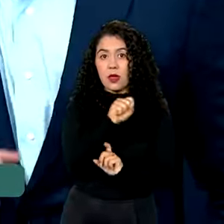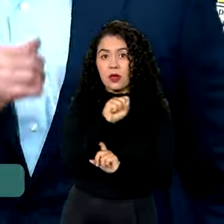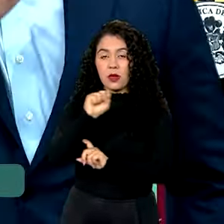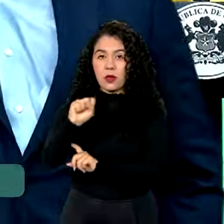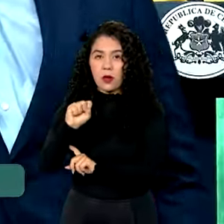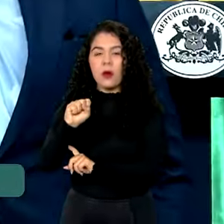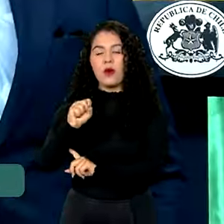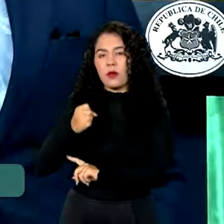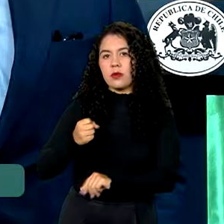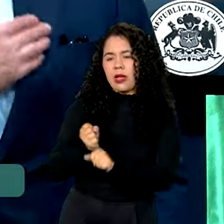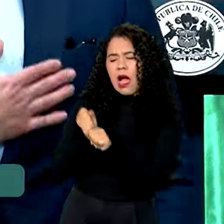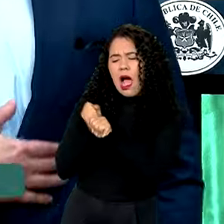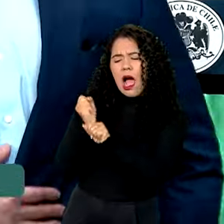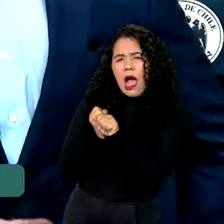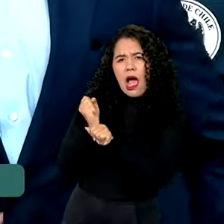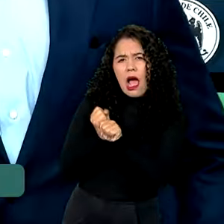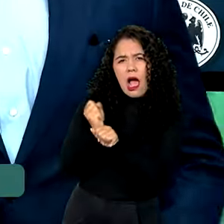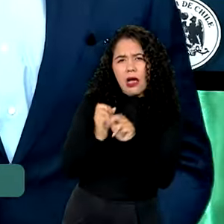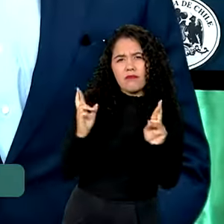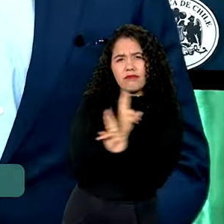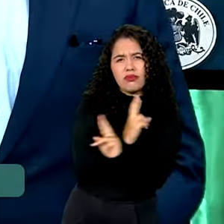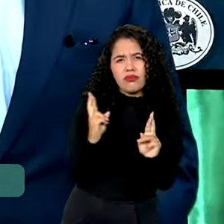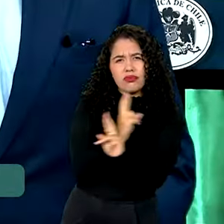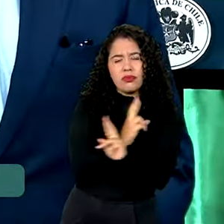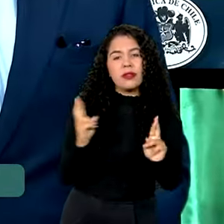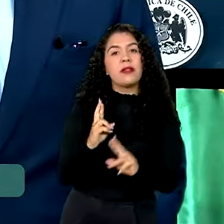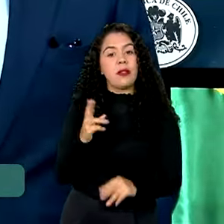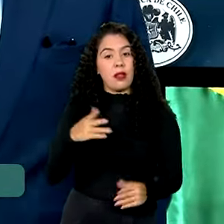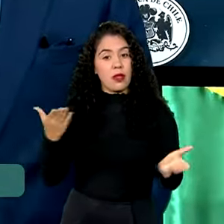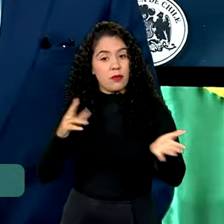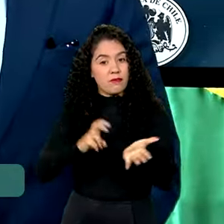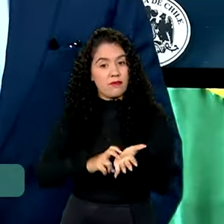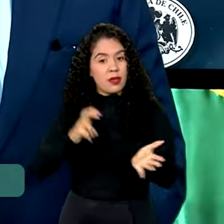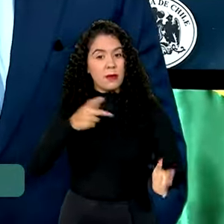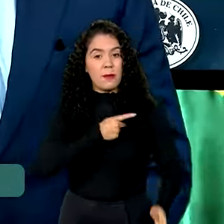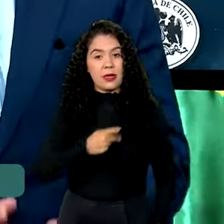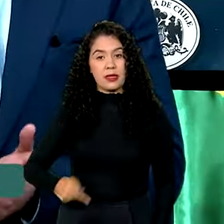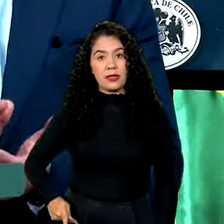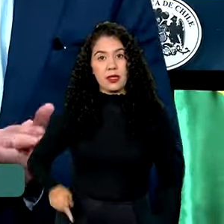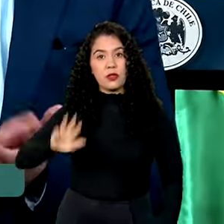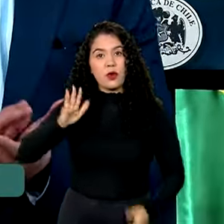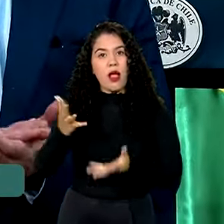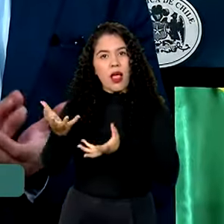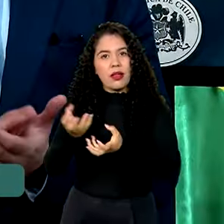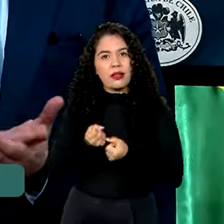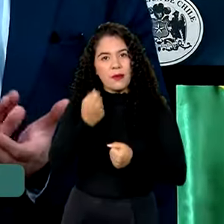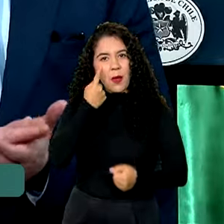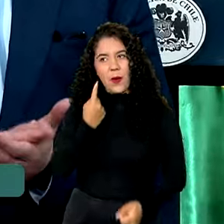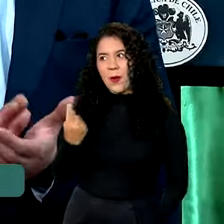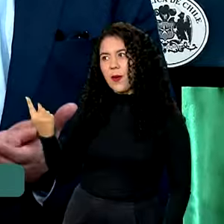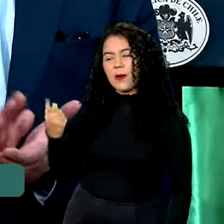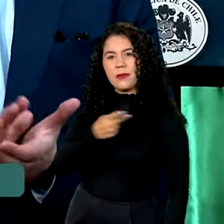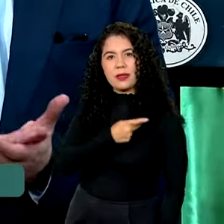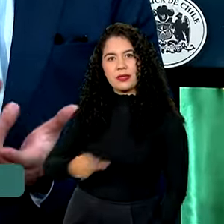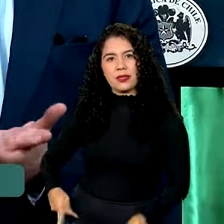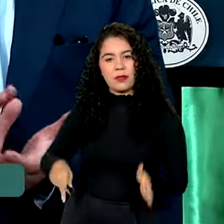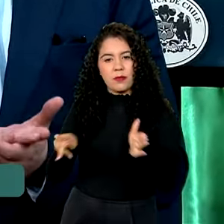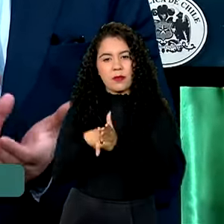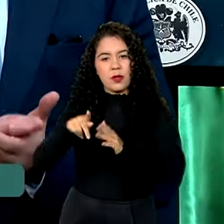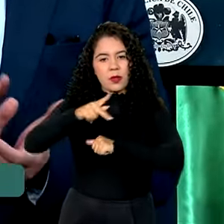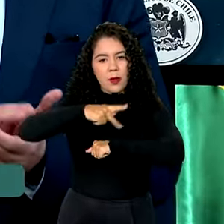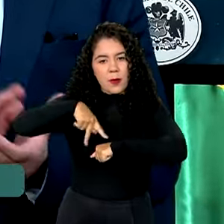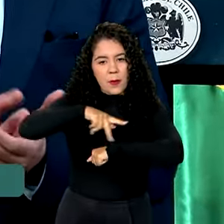Na manhã de segunda, Lula foi recebido pelo presidente chileno Gabriel Boric, na sede do governo, o